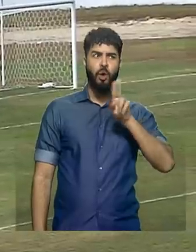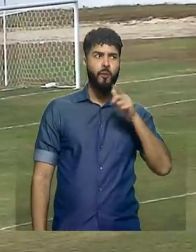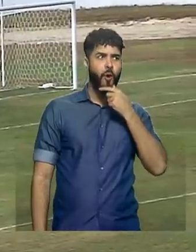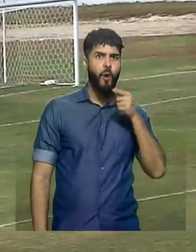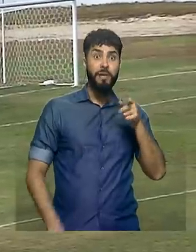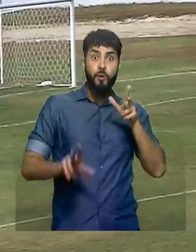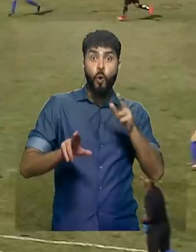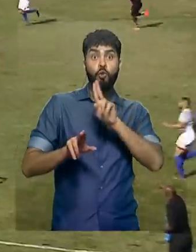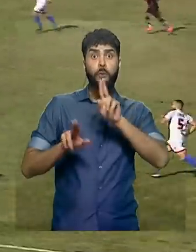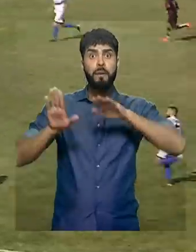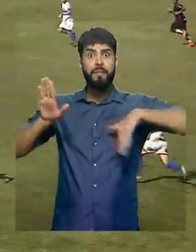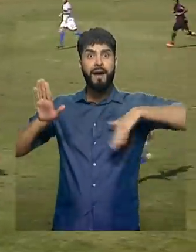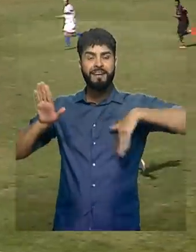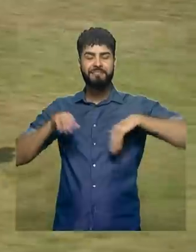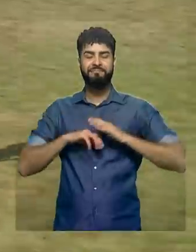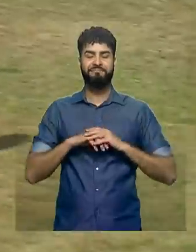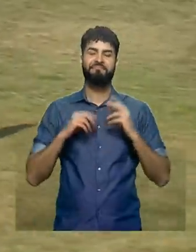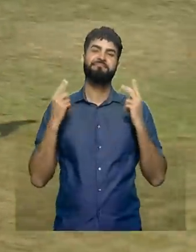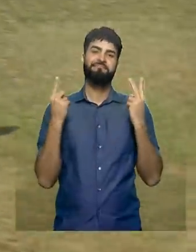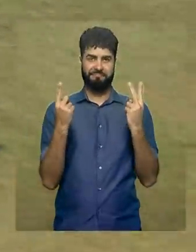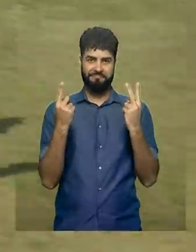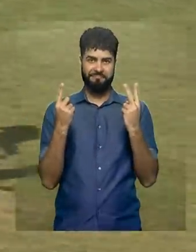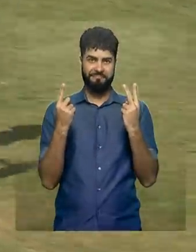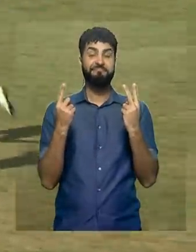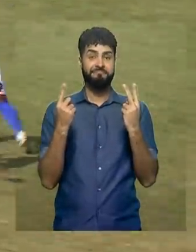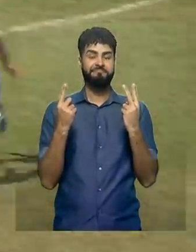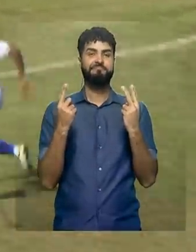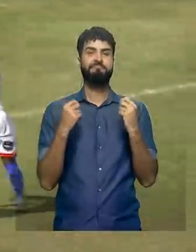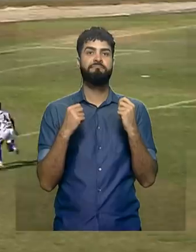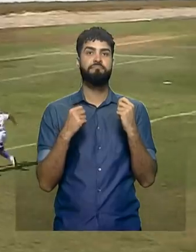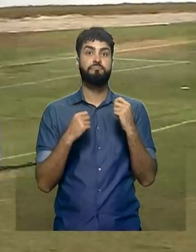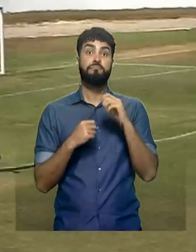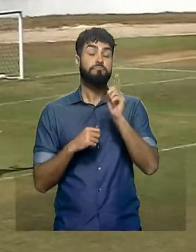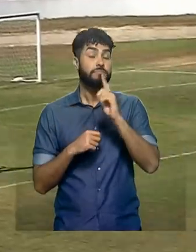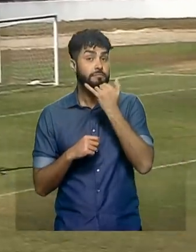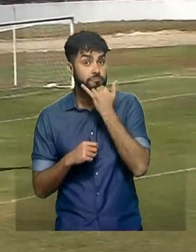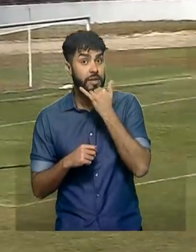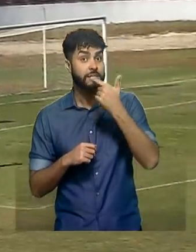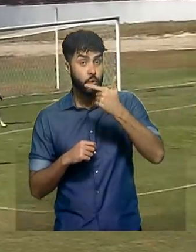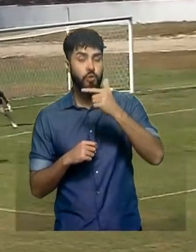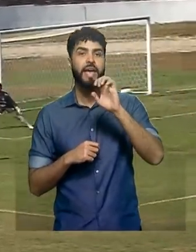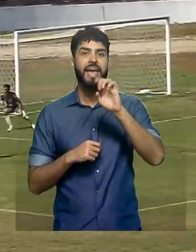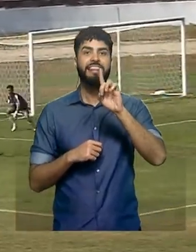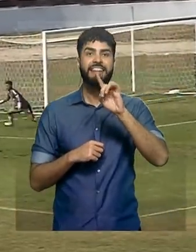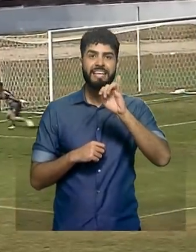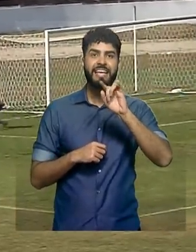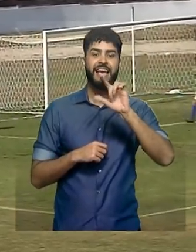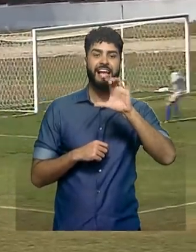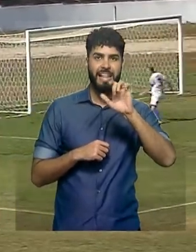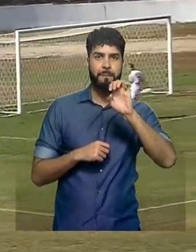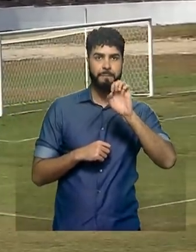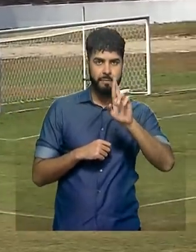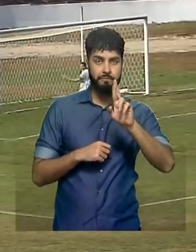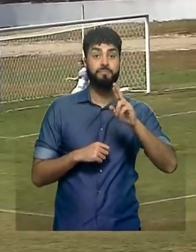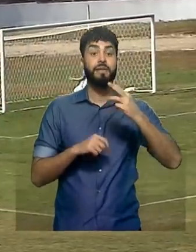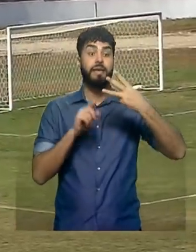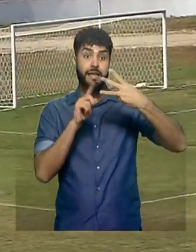fez o segundo gol. E no finalzinho, aliás, o segundo gol foi do Ed Kleber, e o último gol foi do